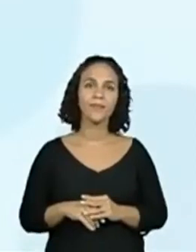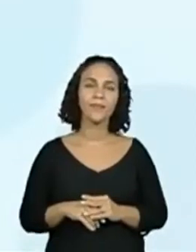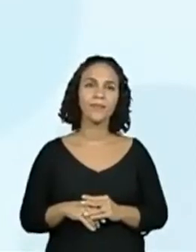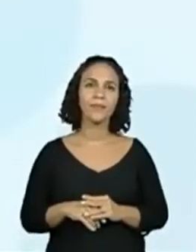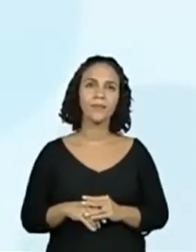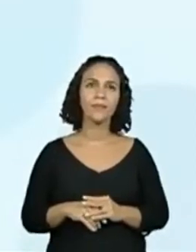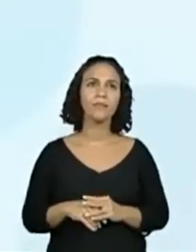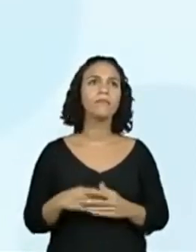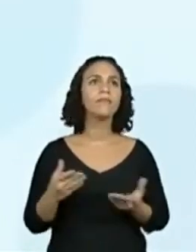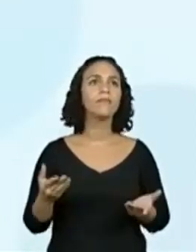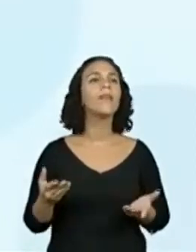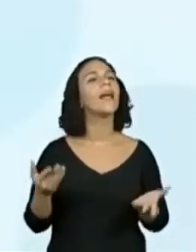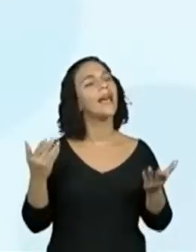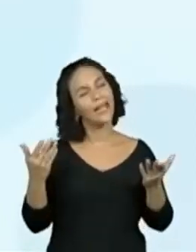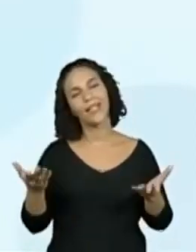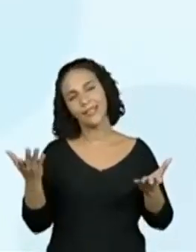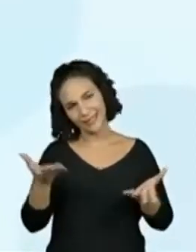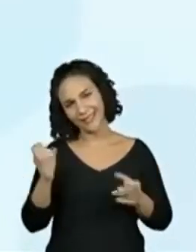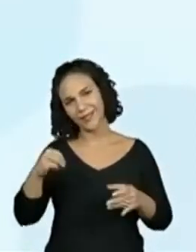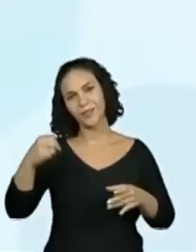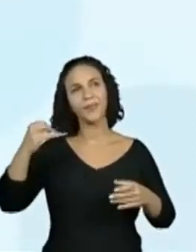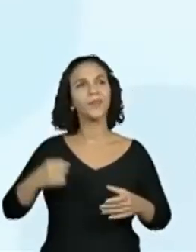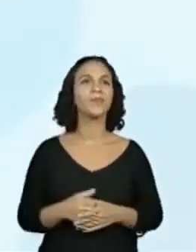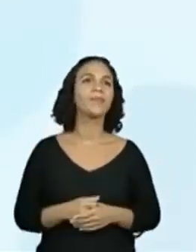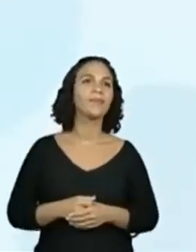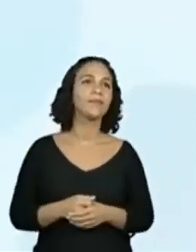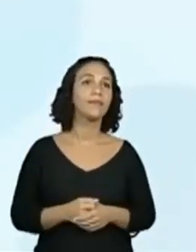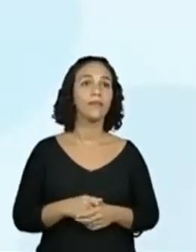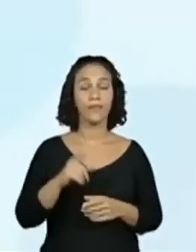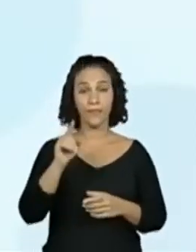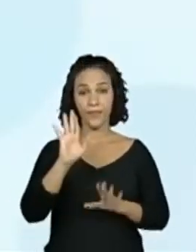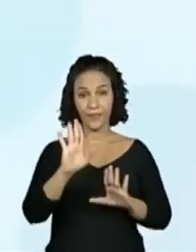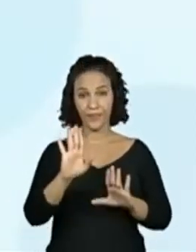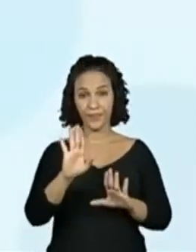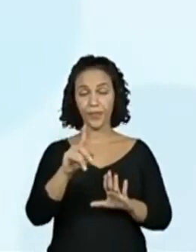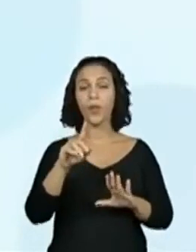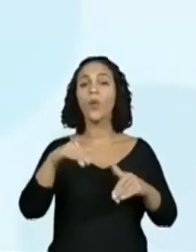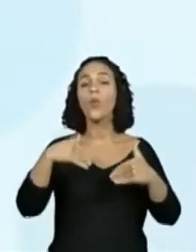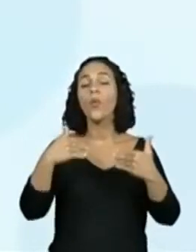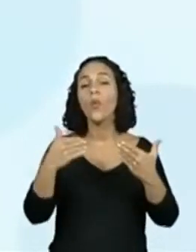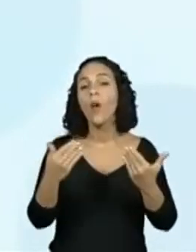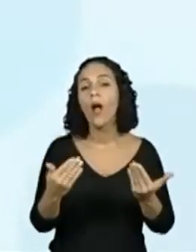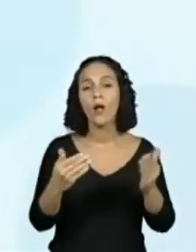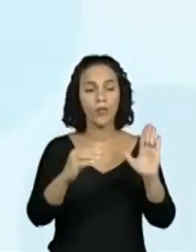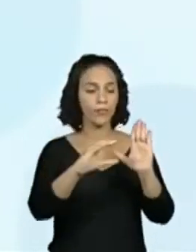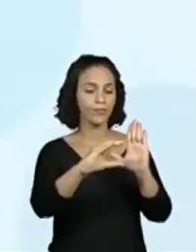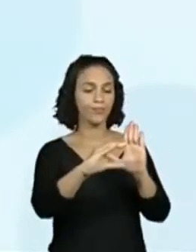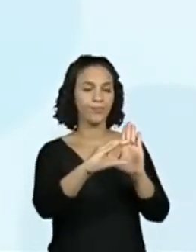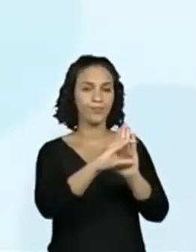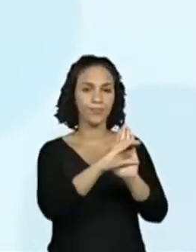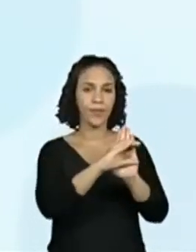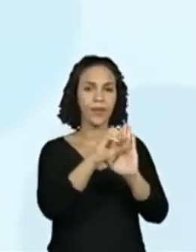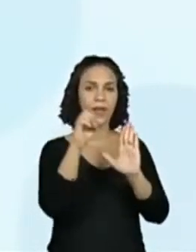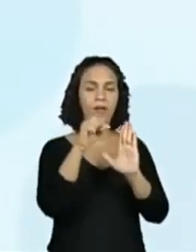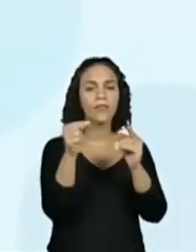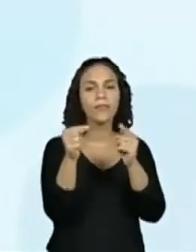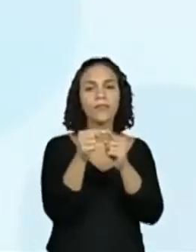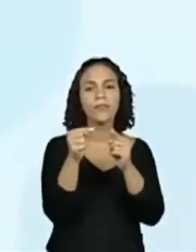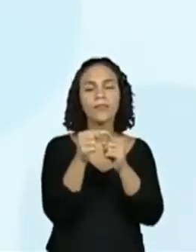Ih, a primeira não quer? Ah, agora ela quis. O parágrafo que define o termo do verbete.